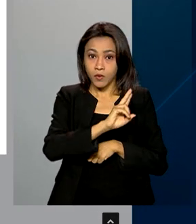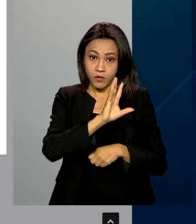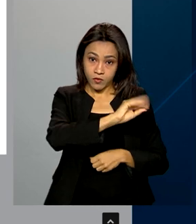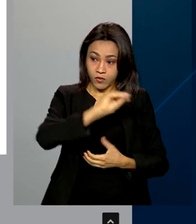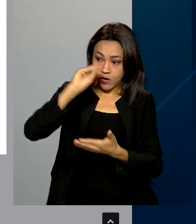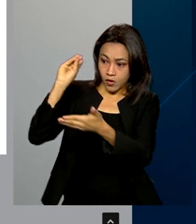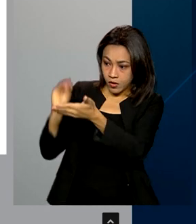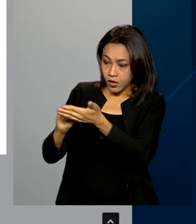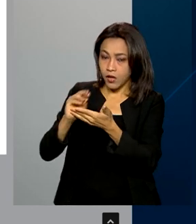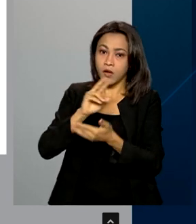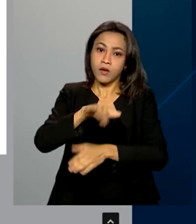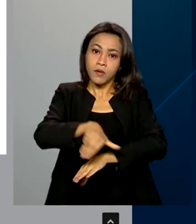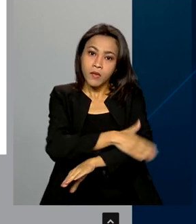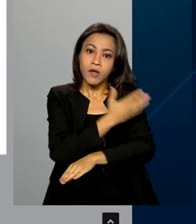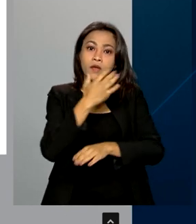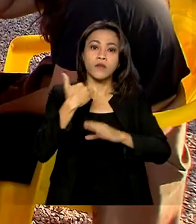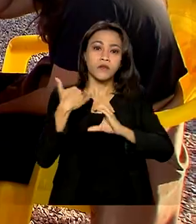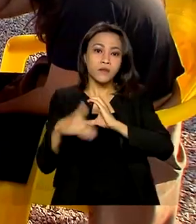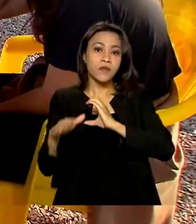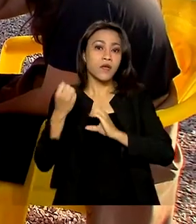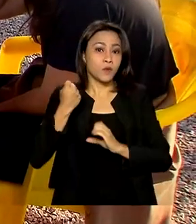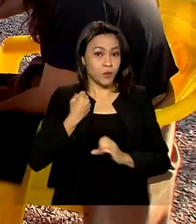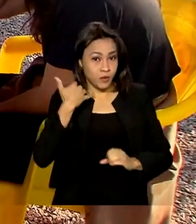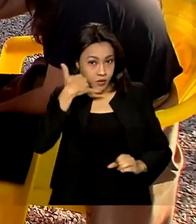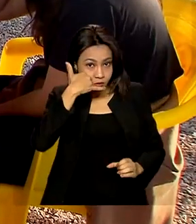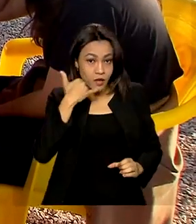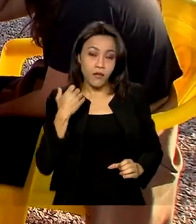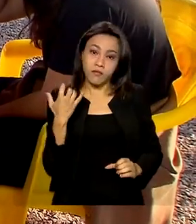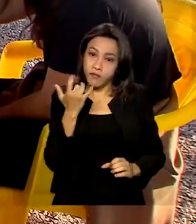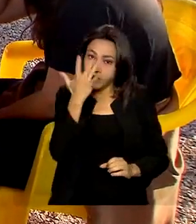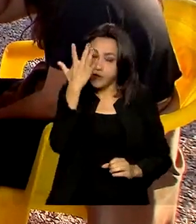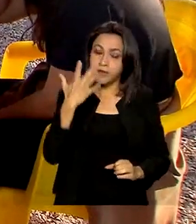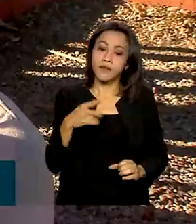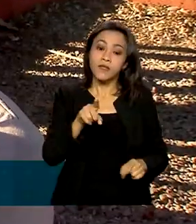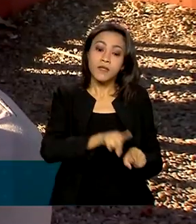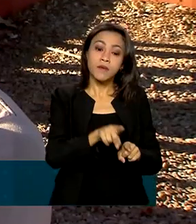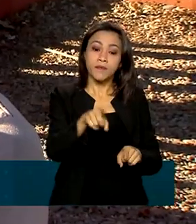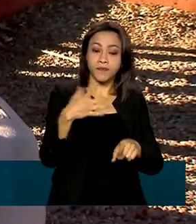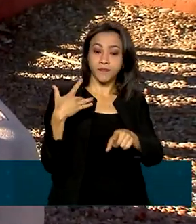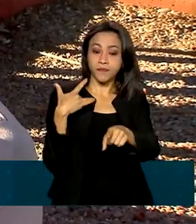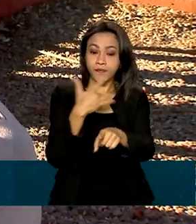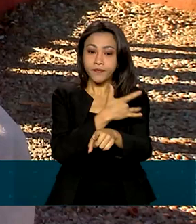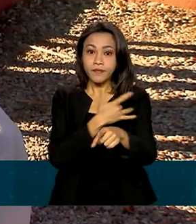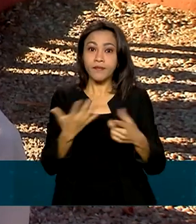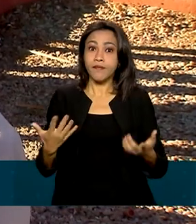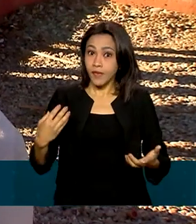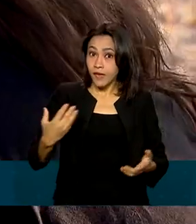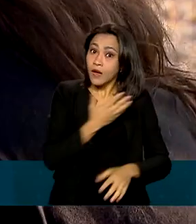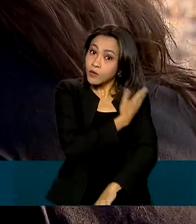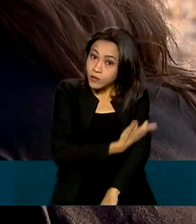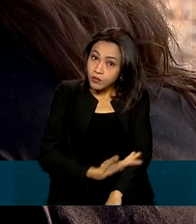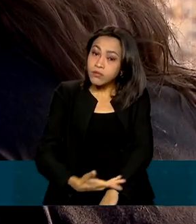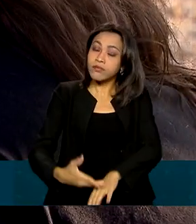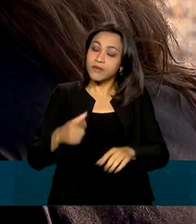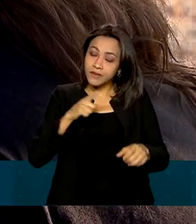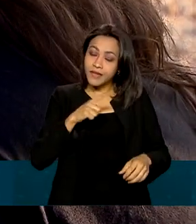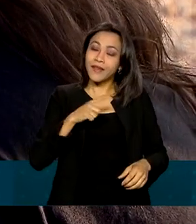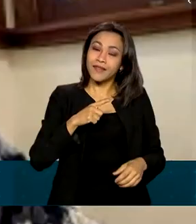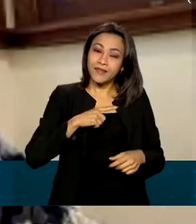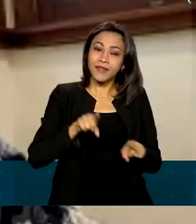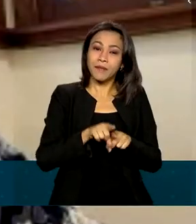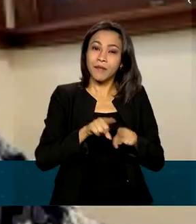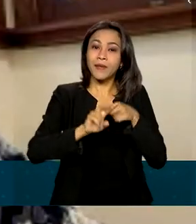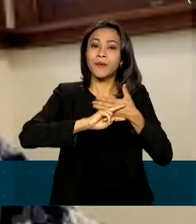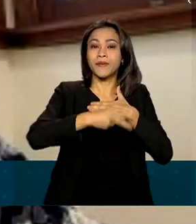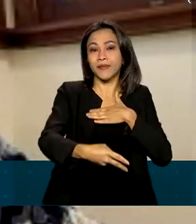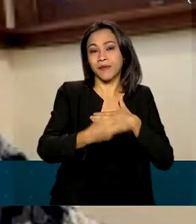o nome, e-mail e número do celular. E para além do bem-estar físico, os novos hábitos também têm resultados na saúde mental.